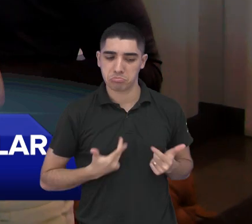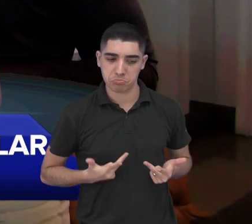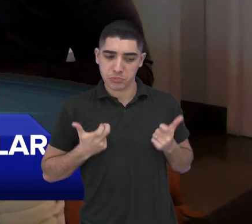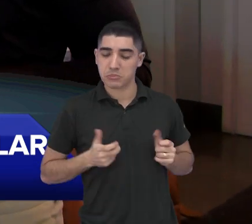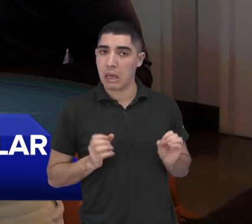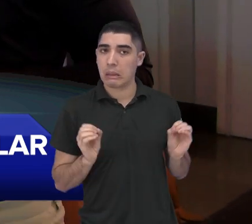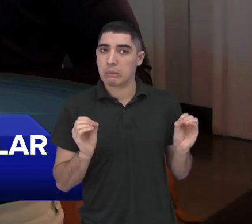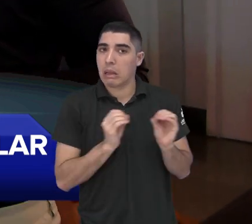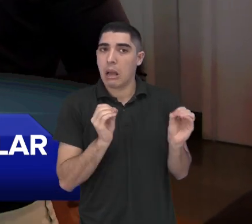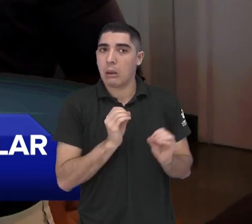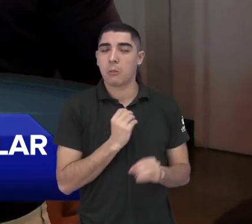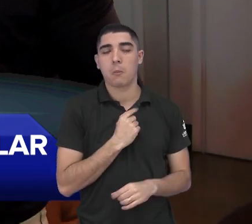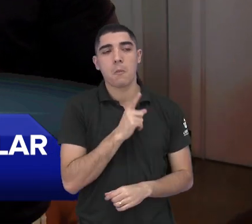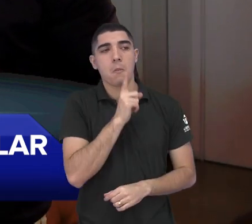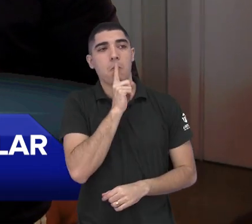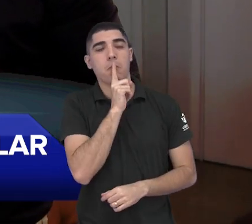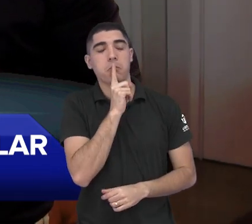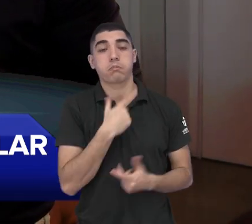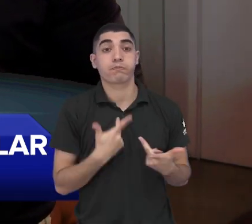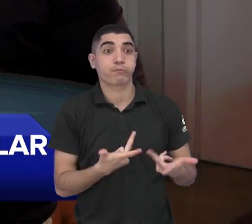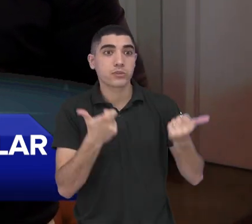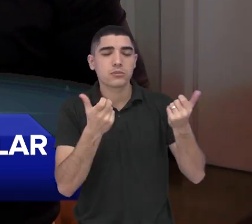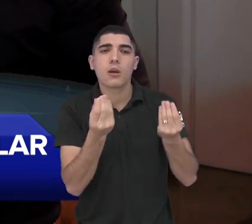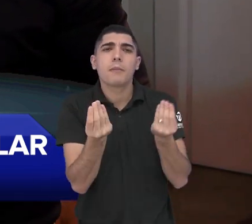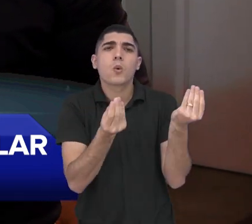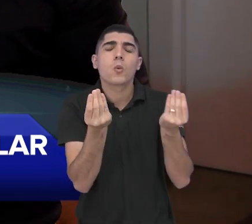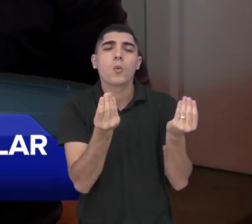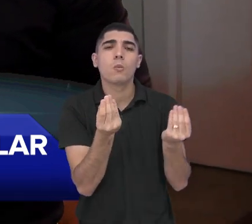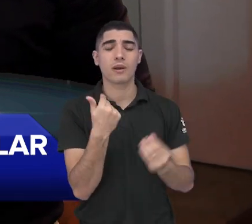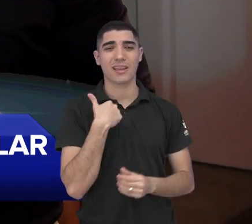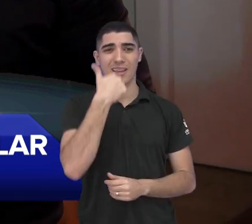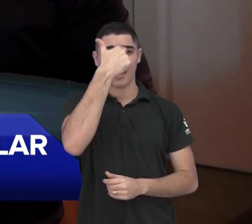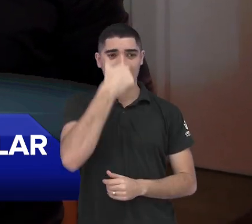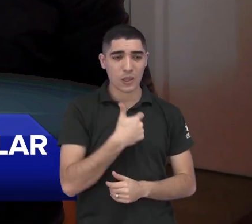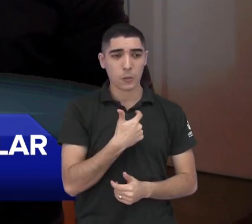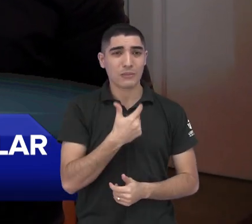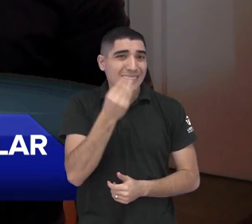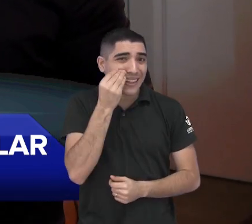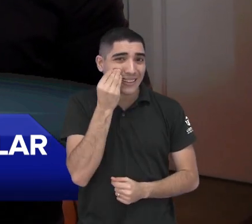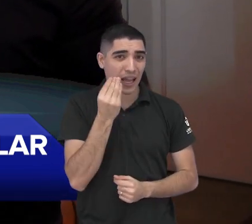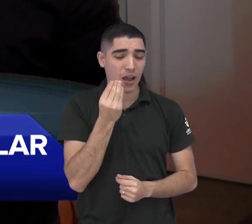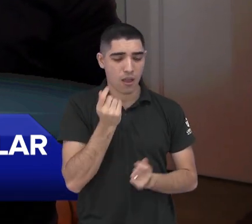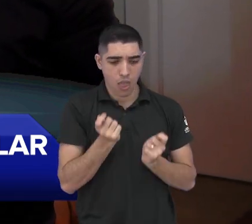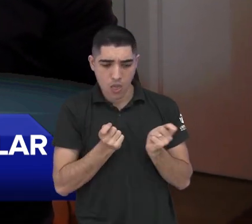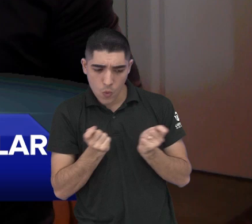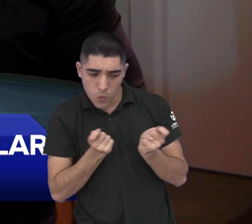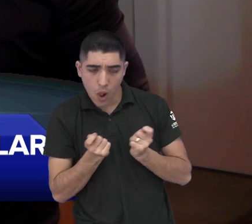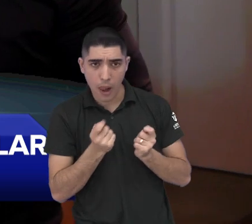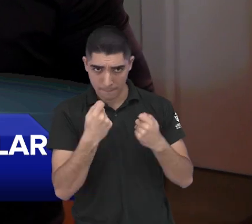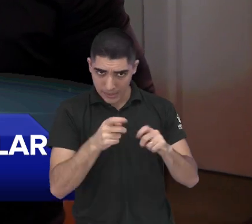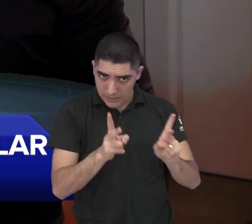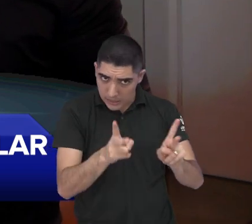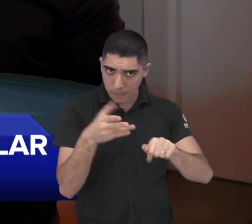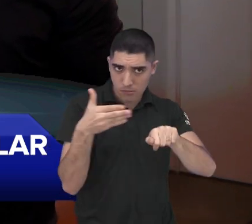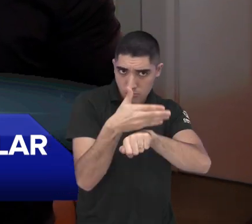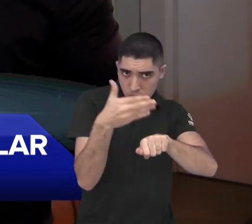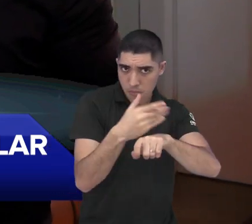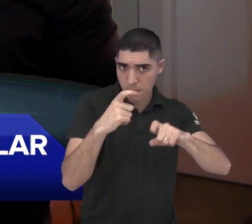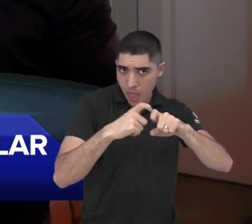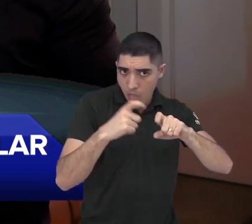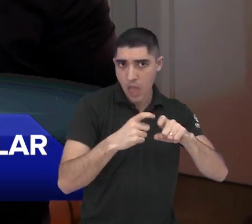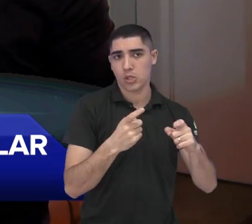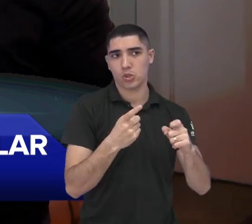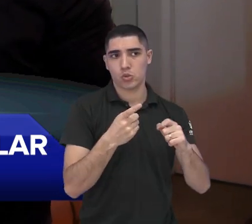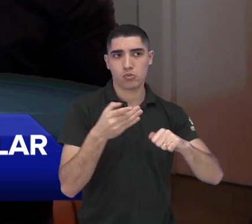sintomas. Então, como fazer ali para se prevenir? A pessoa tem que optar por algum tipo de exame periódico,